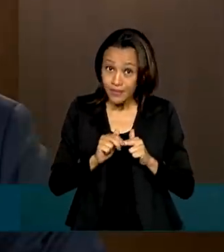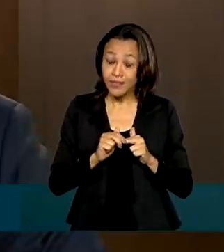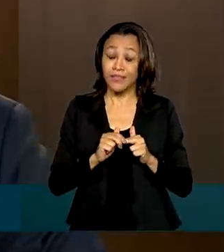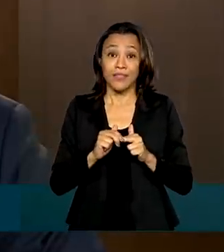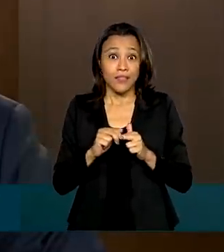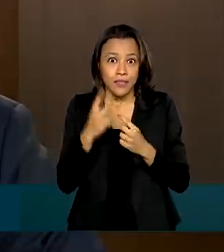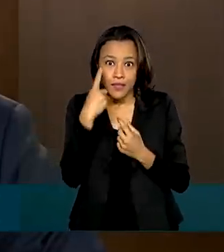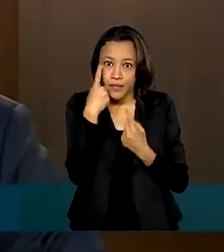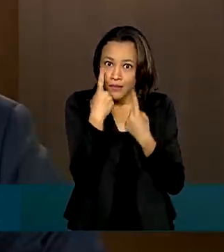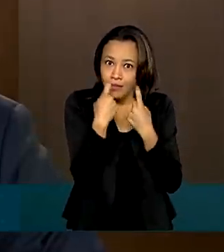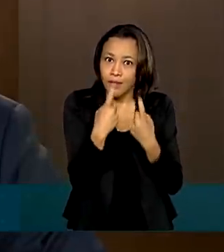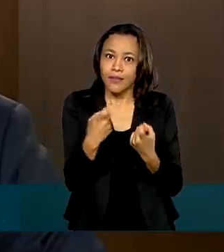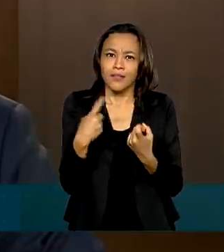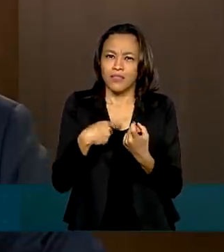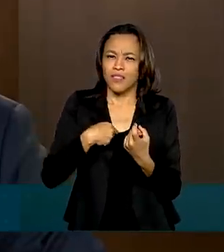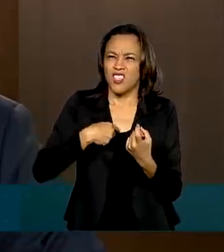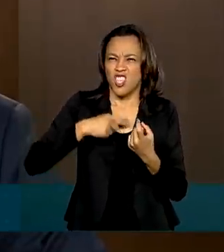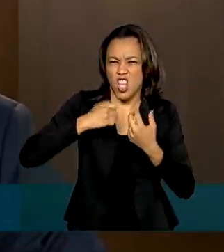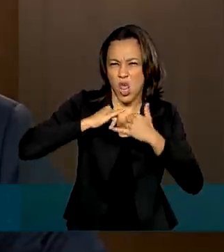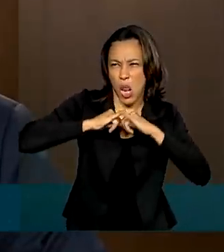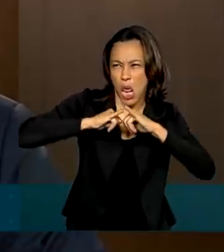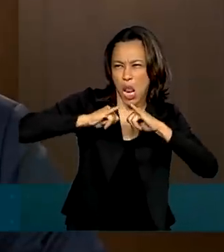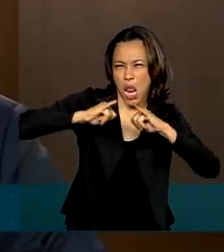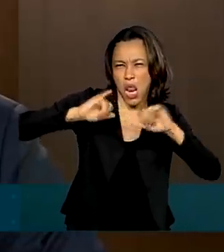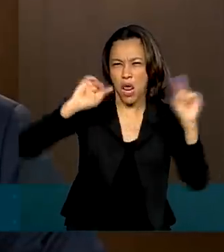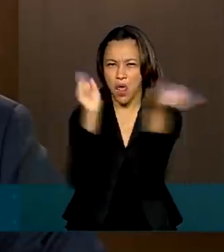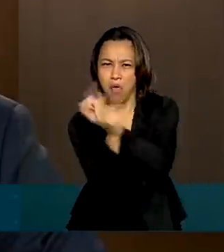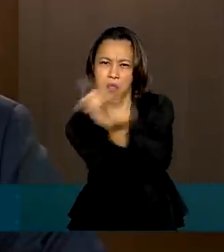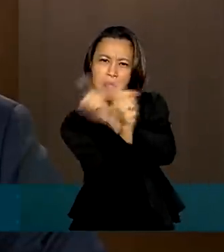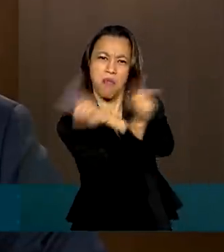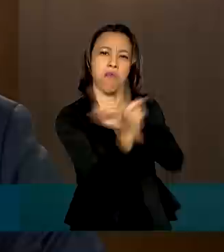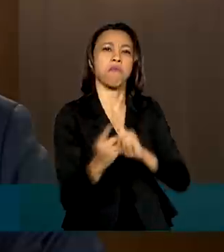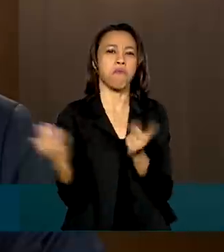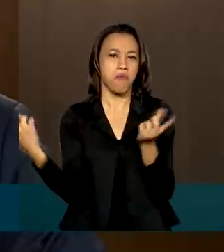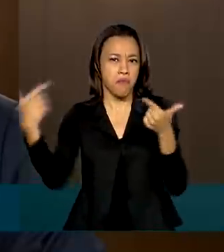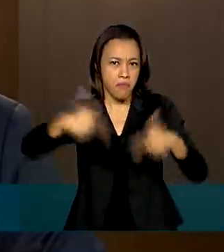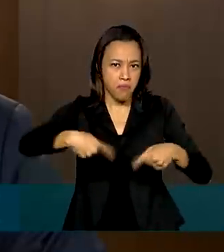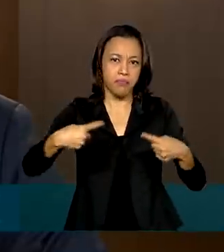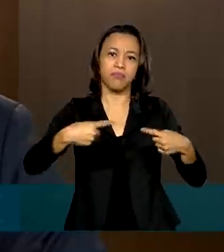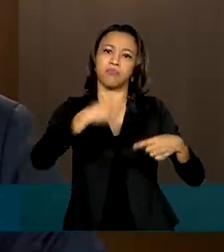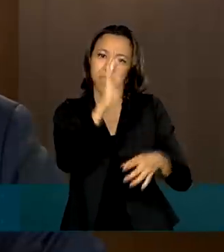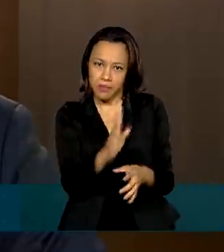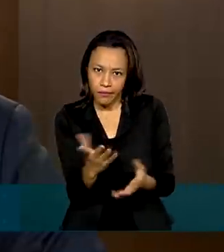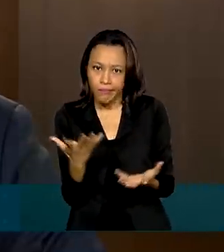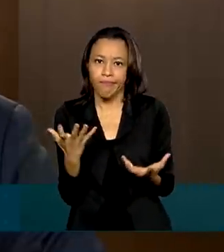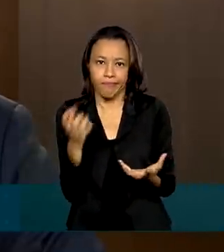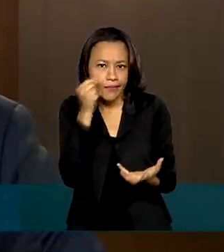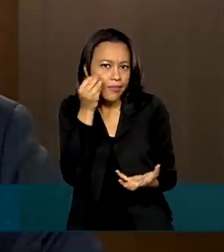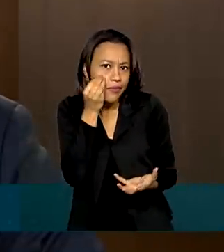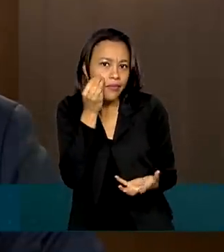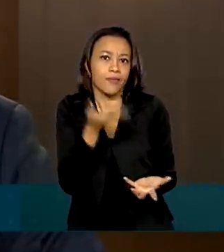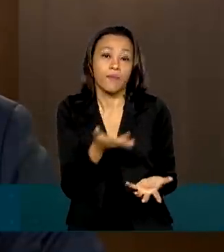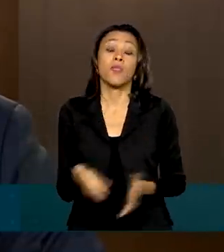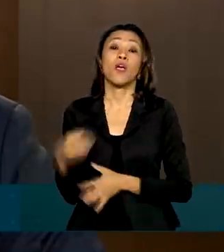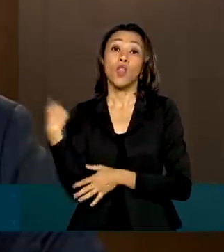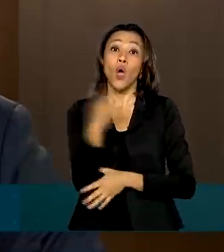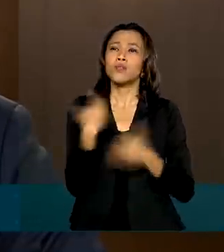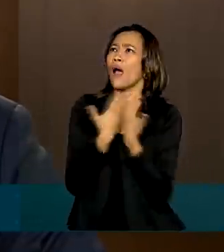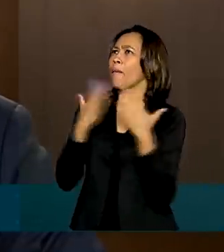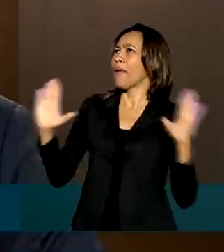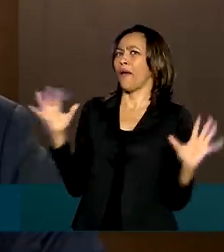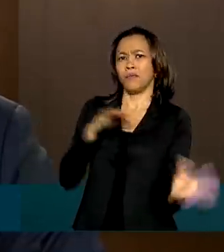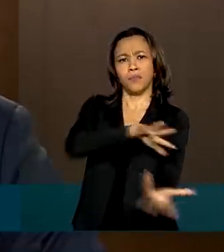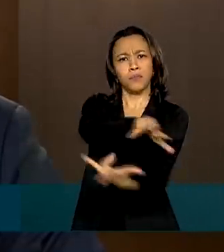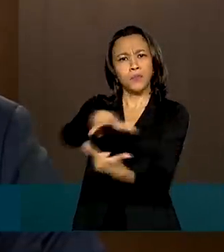interesse em propagar desinformações sobre o nosso meio ambiente. Estamos abertos para o mundo naquilo que melhor